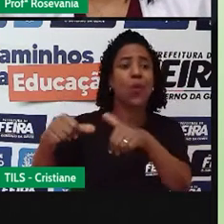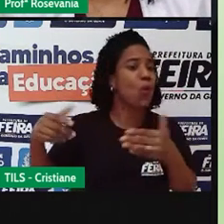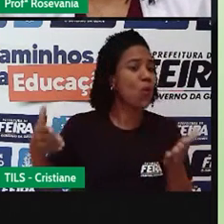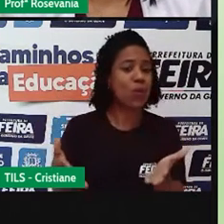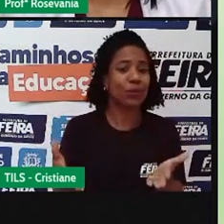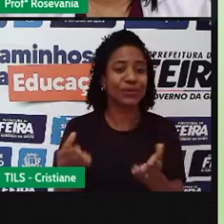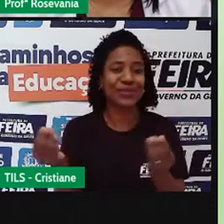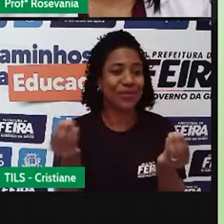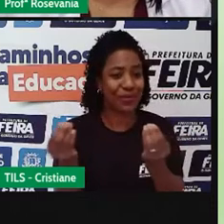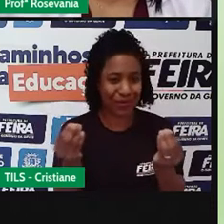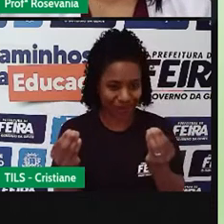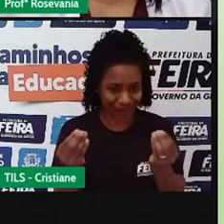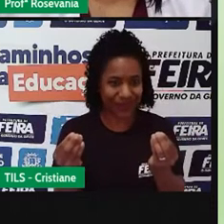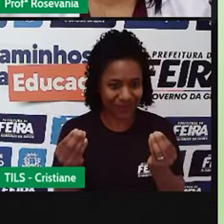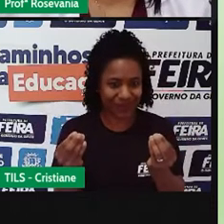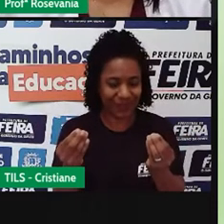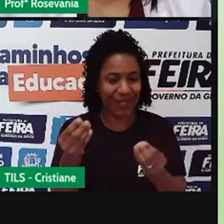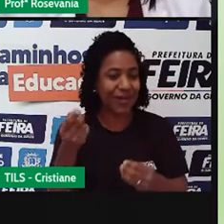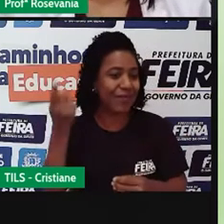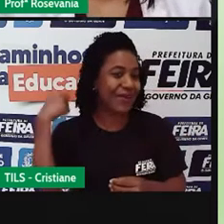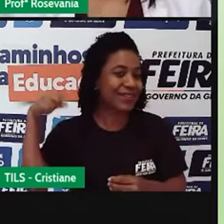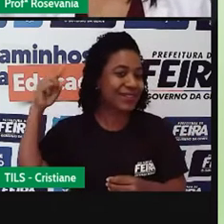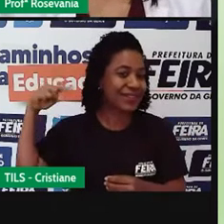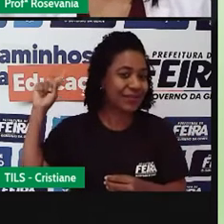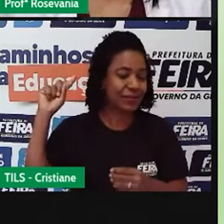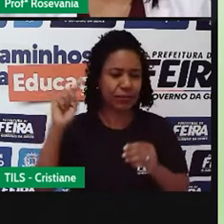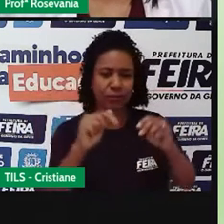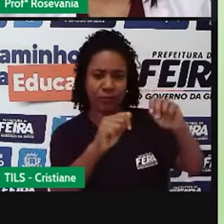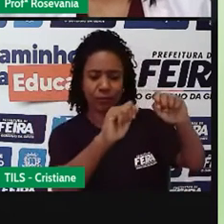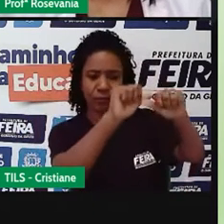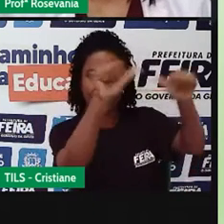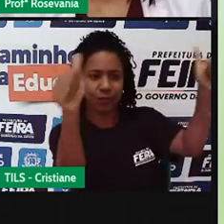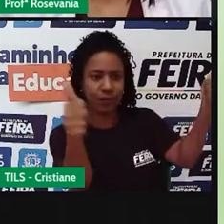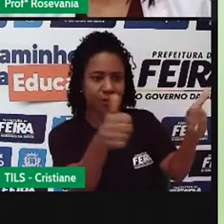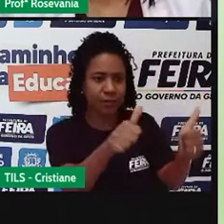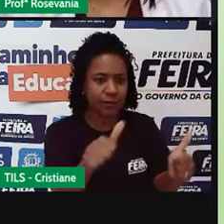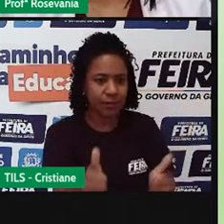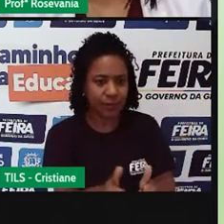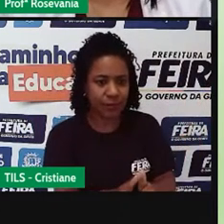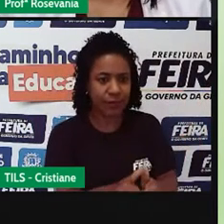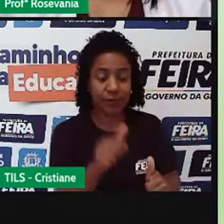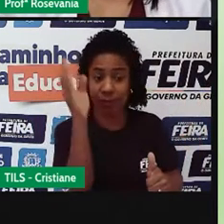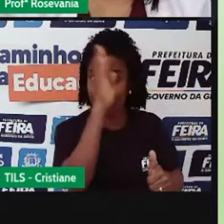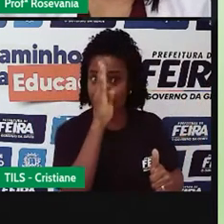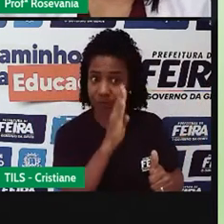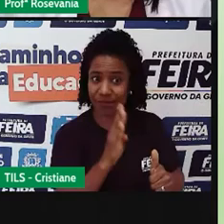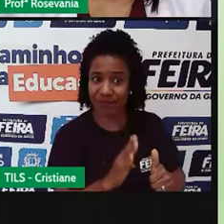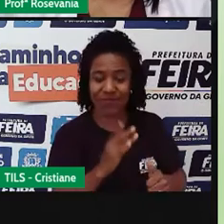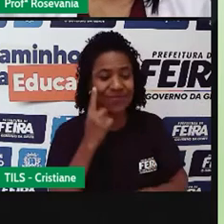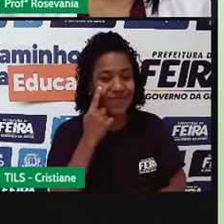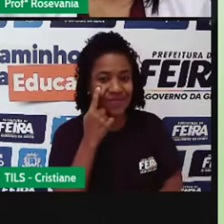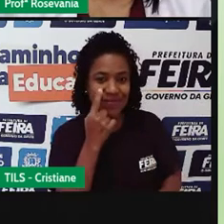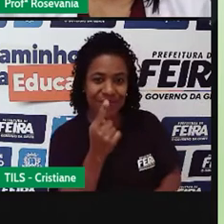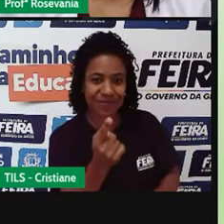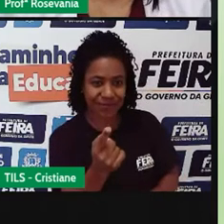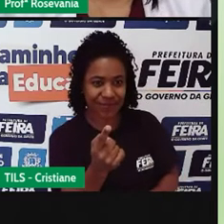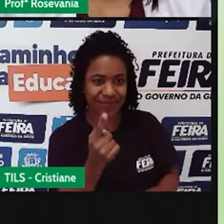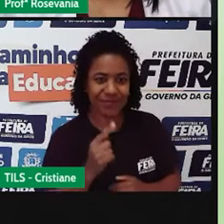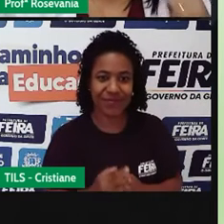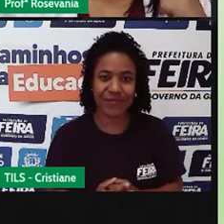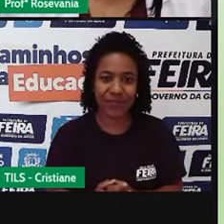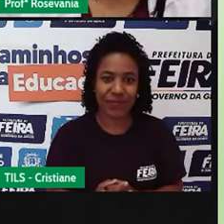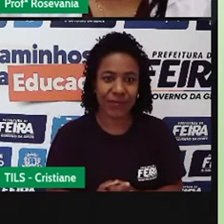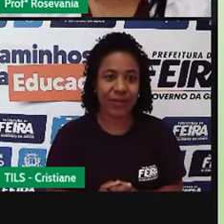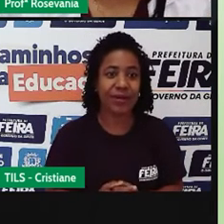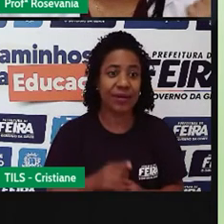vegetação, né, fazer mapas sobre vegetação do território brasileiro, a gente tinha mais ou menos essa configuração. Mais uma vez, né, vou chamar a